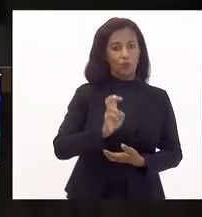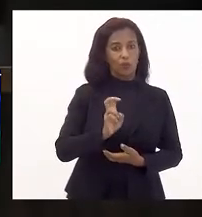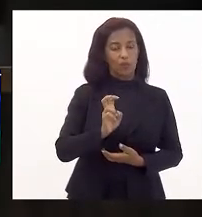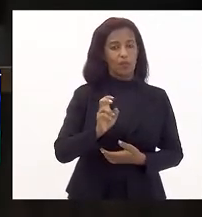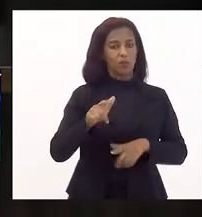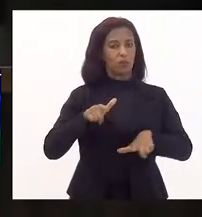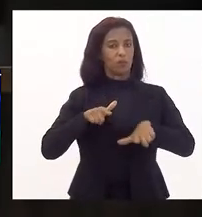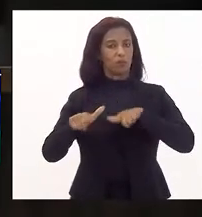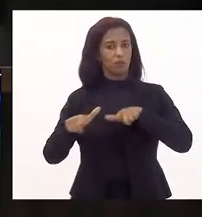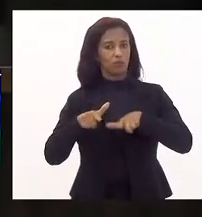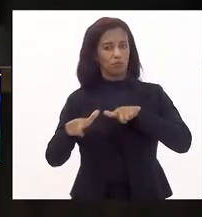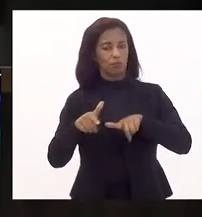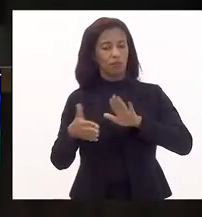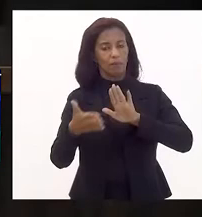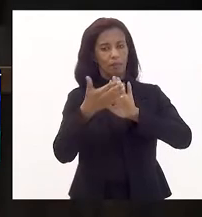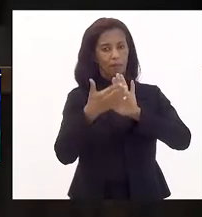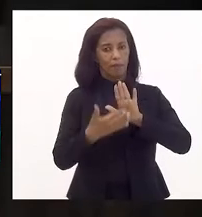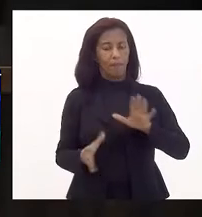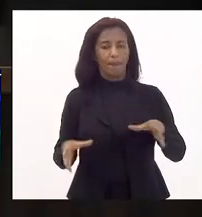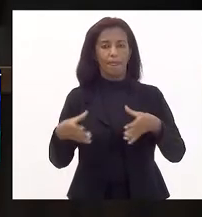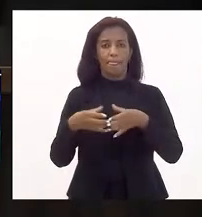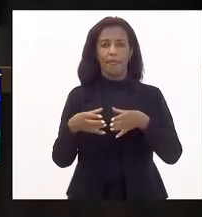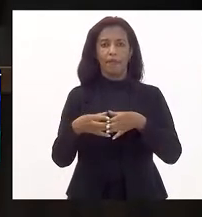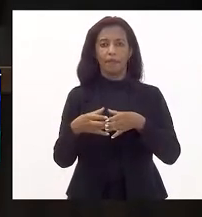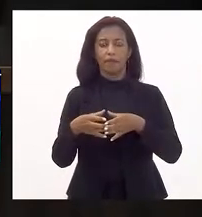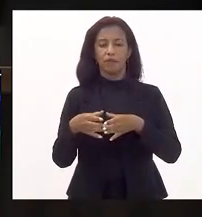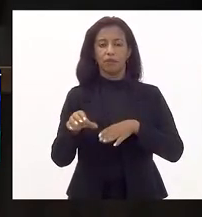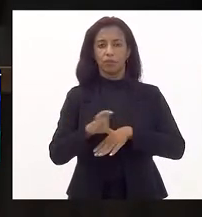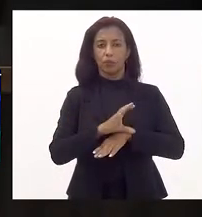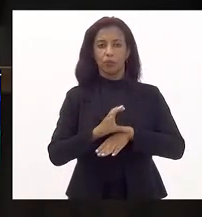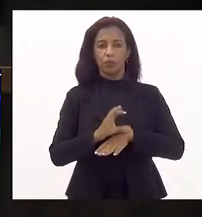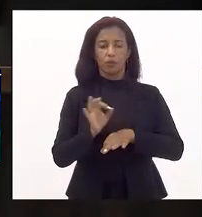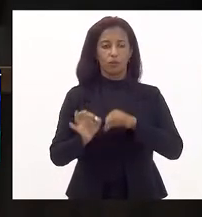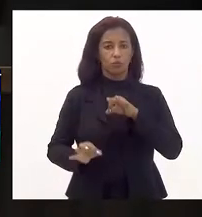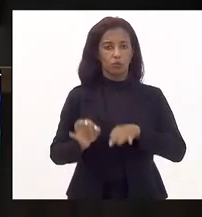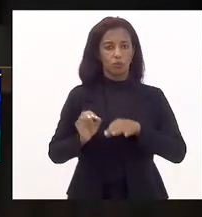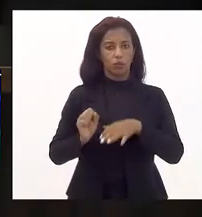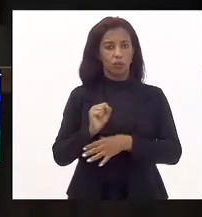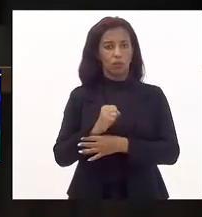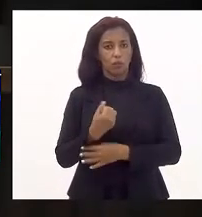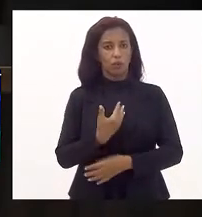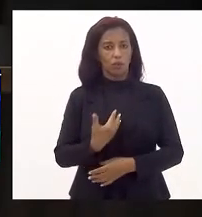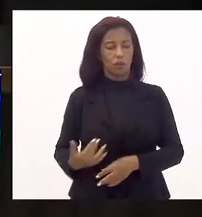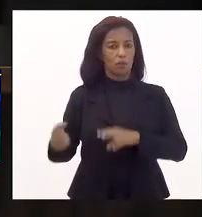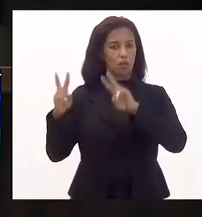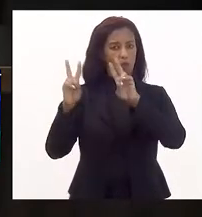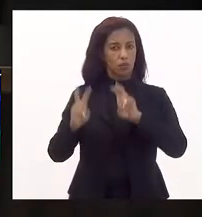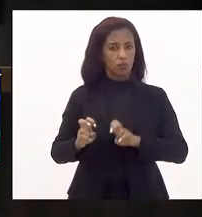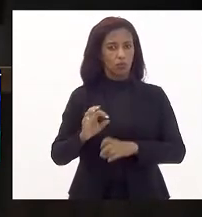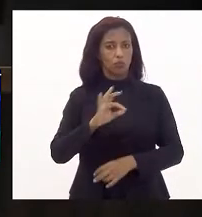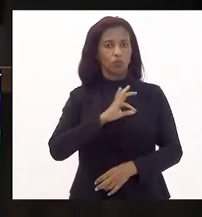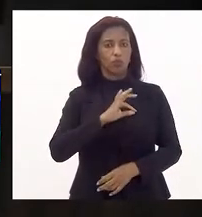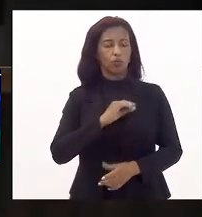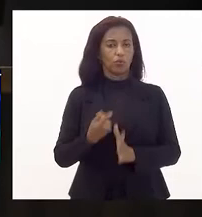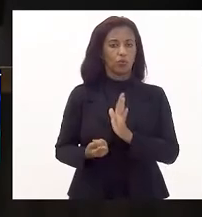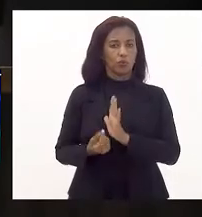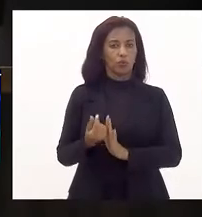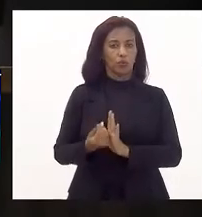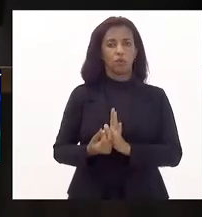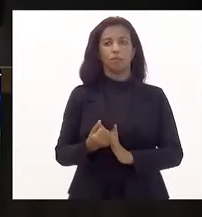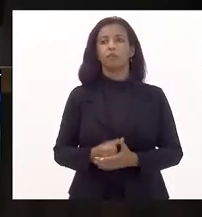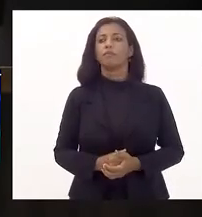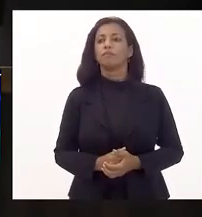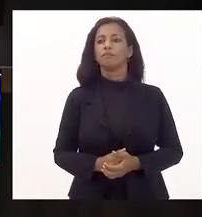menciono. Pendendo de pareceres das Comissões de Constituição e Justiça, Segurança Pública, Assumo de Polícia, Servidores Públicos e de Orçamento.